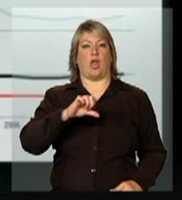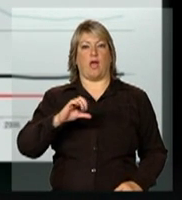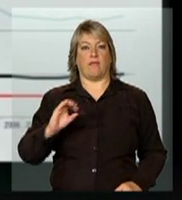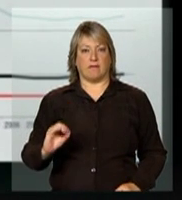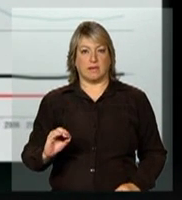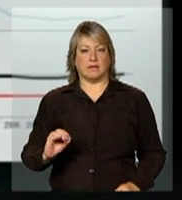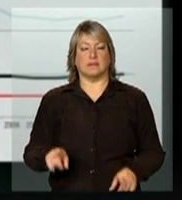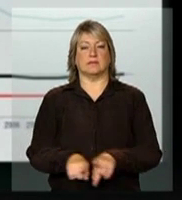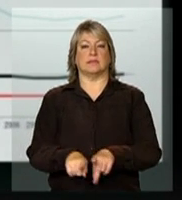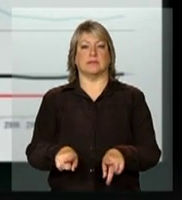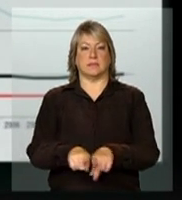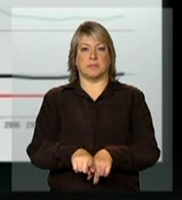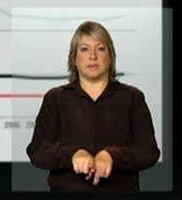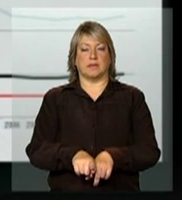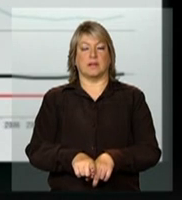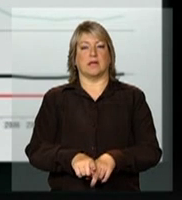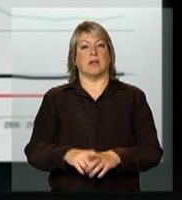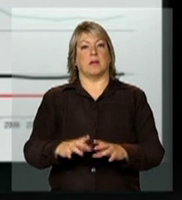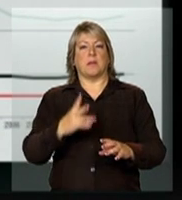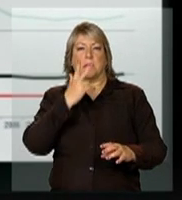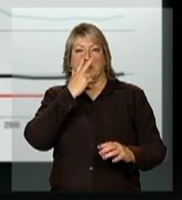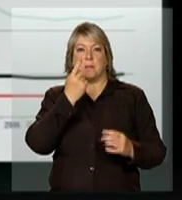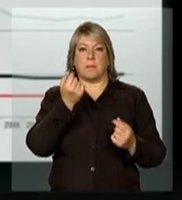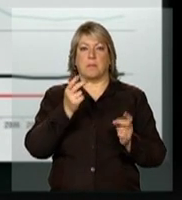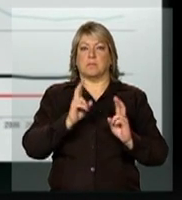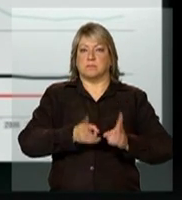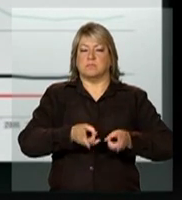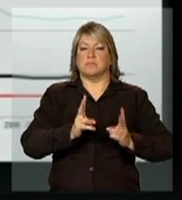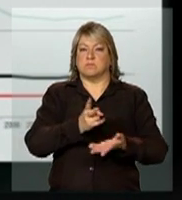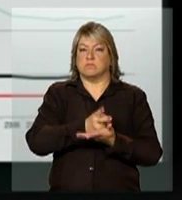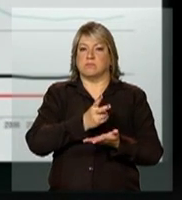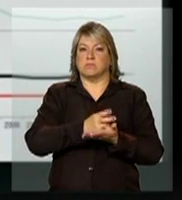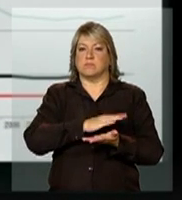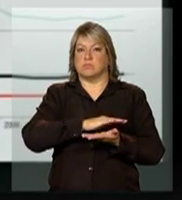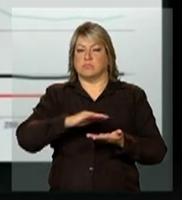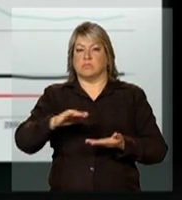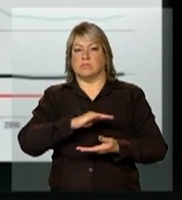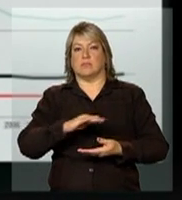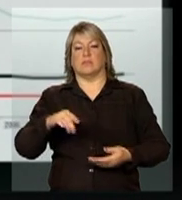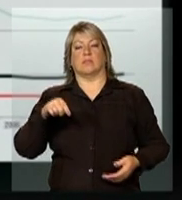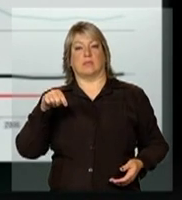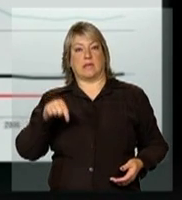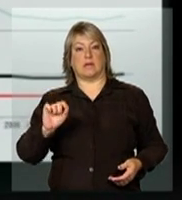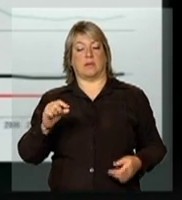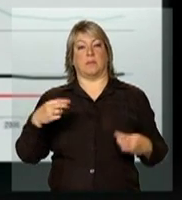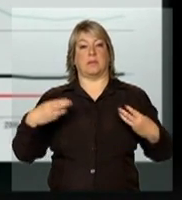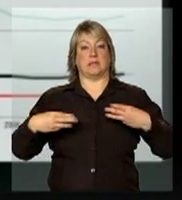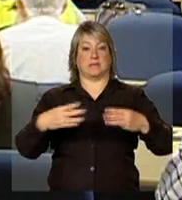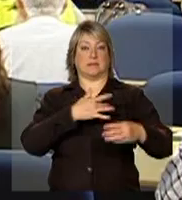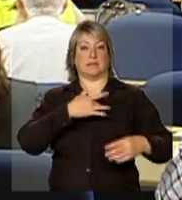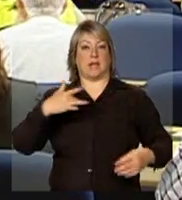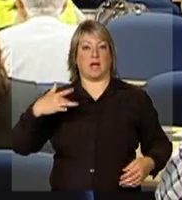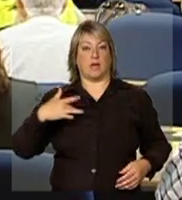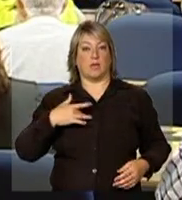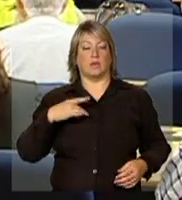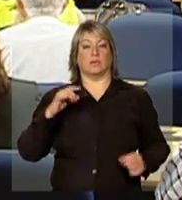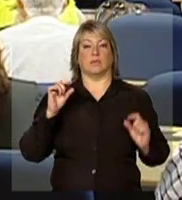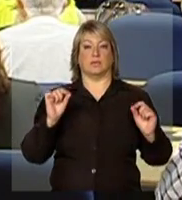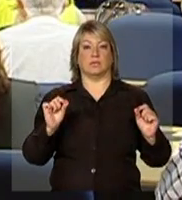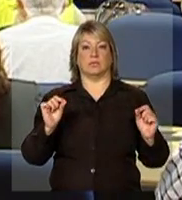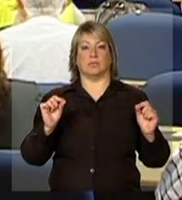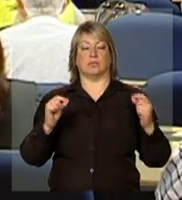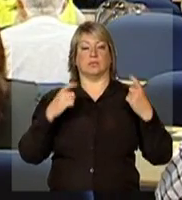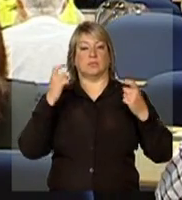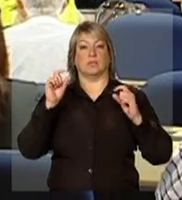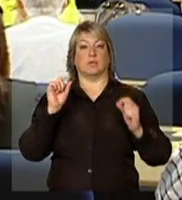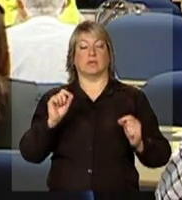uma certa estabilização e essa é uma preocupação do Ministério da Saúde, principalmente jovens de